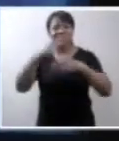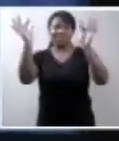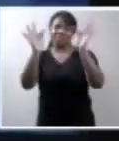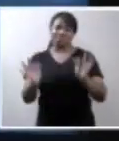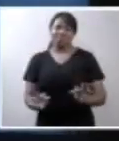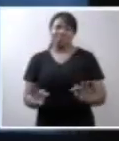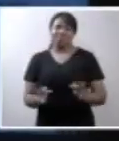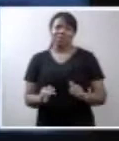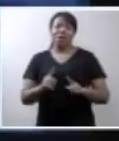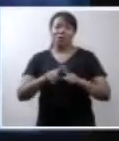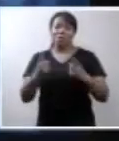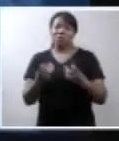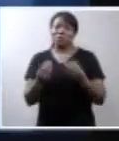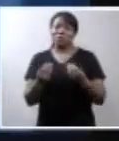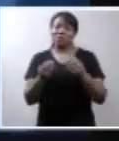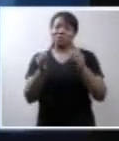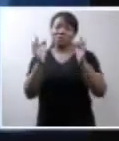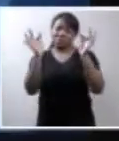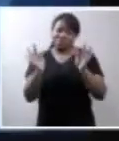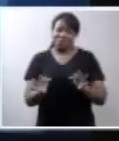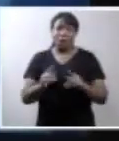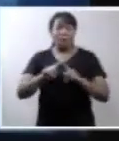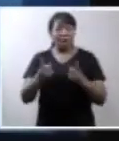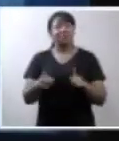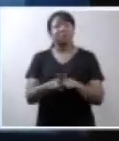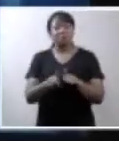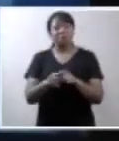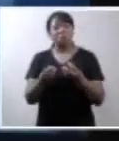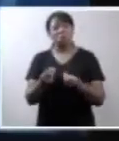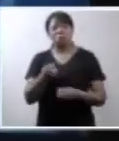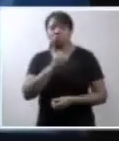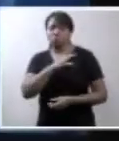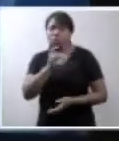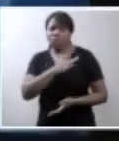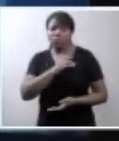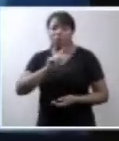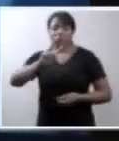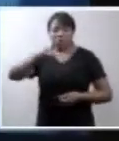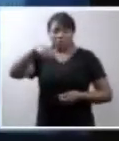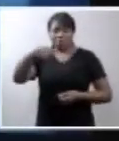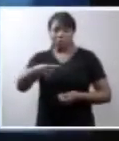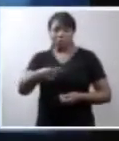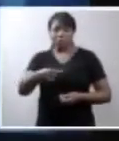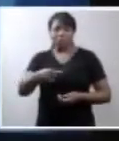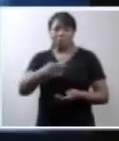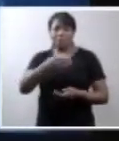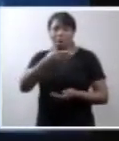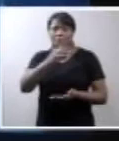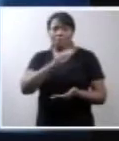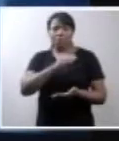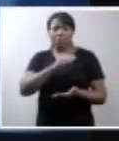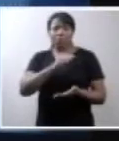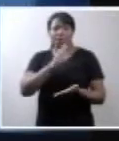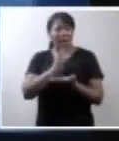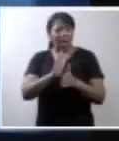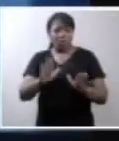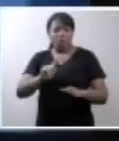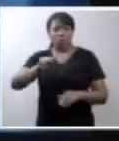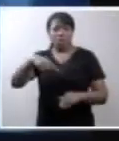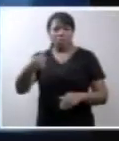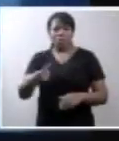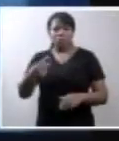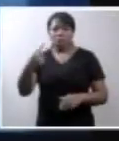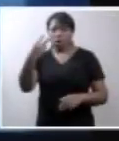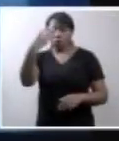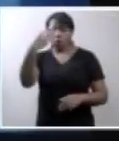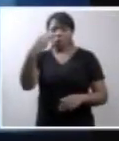mas com muito medo. Aí, esse medo só passou quando eu fiz o ultrassom, deu que ela era perfeita,